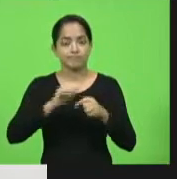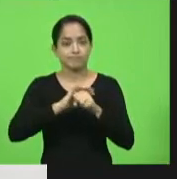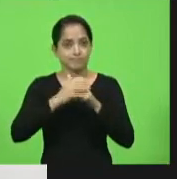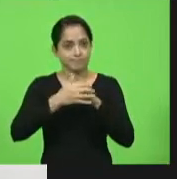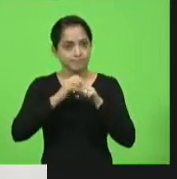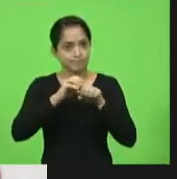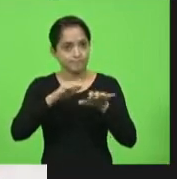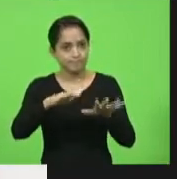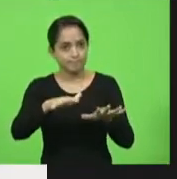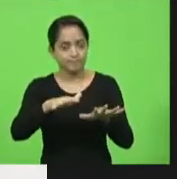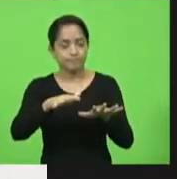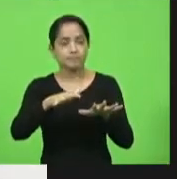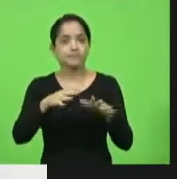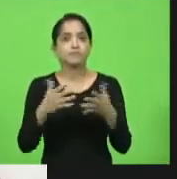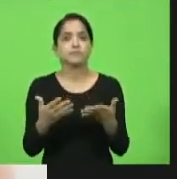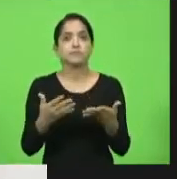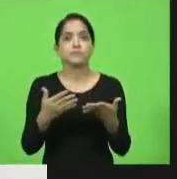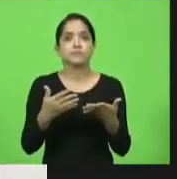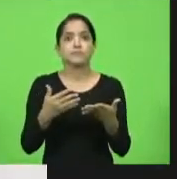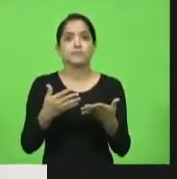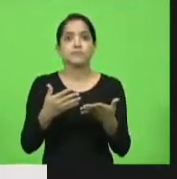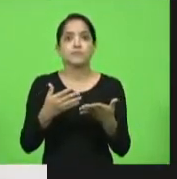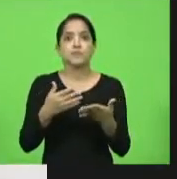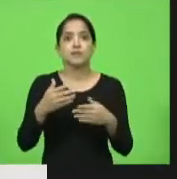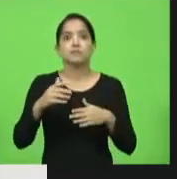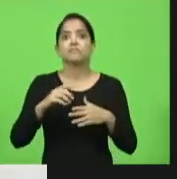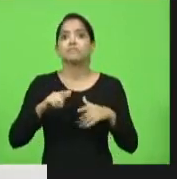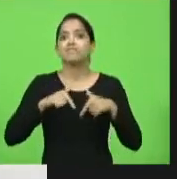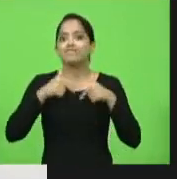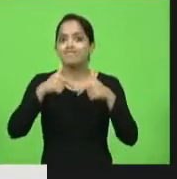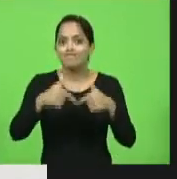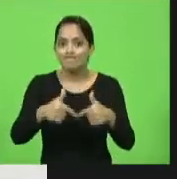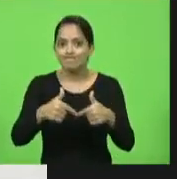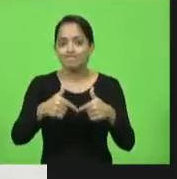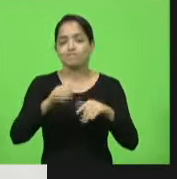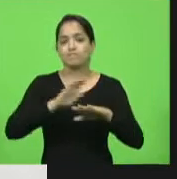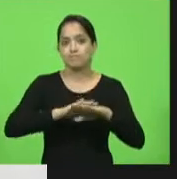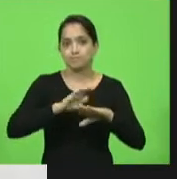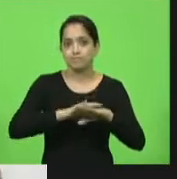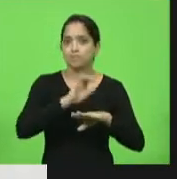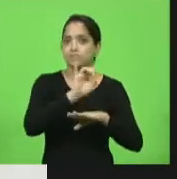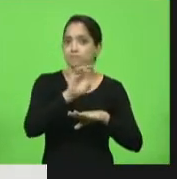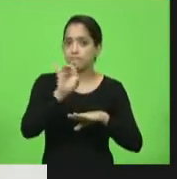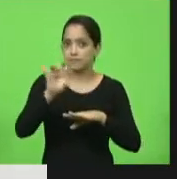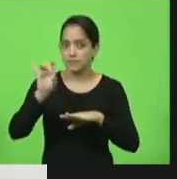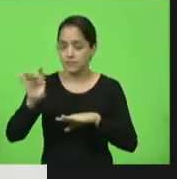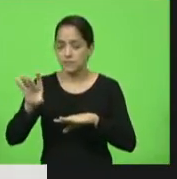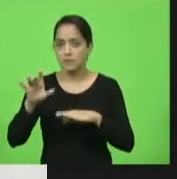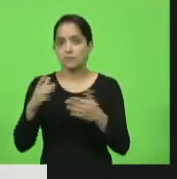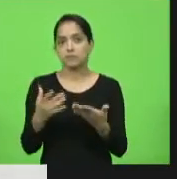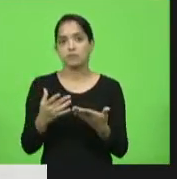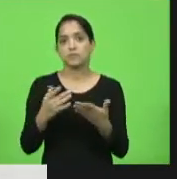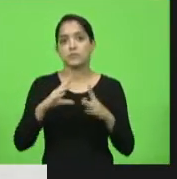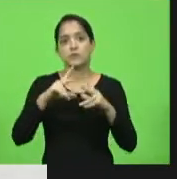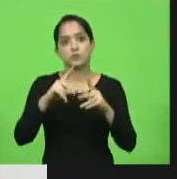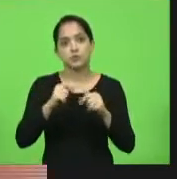que exige atitude por parte de cada um e de cada uma de nós,